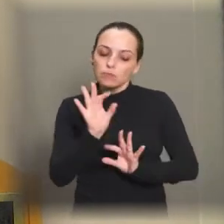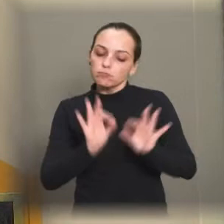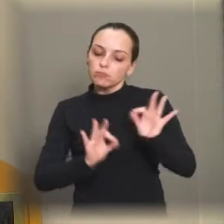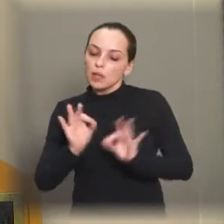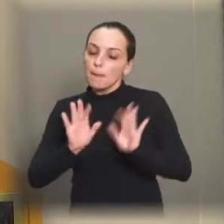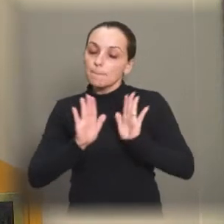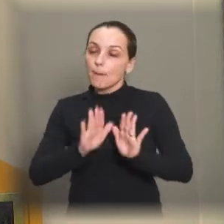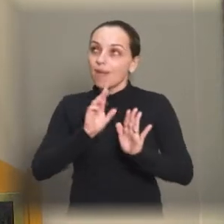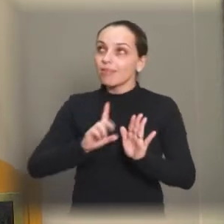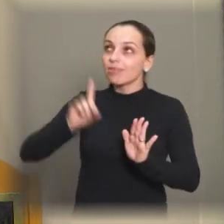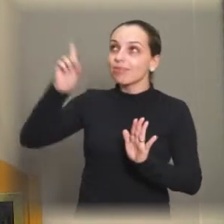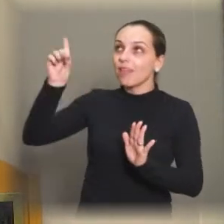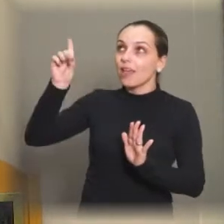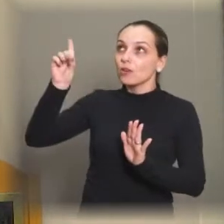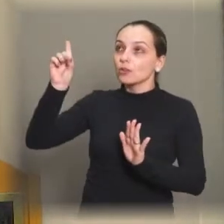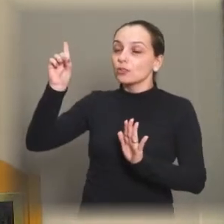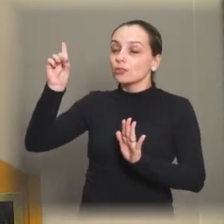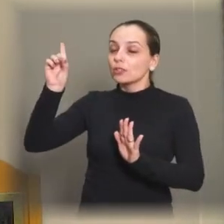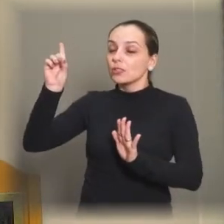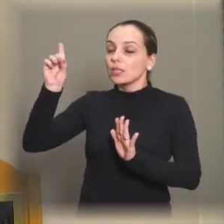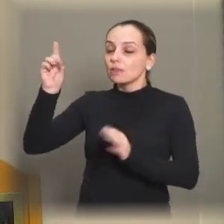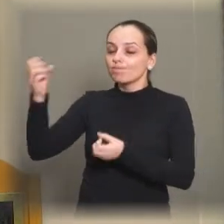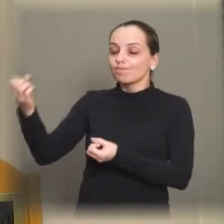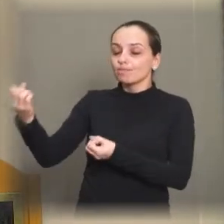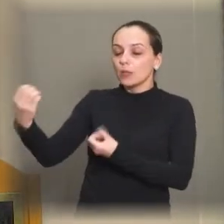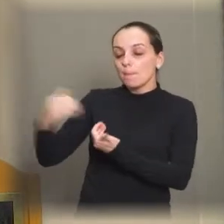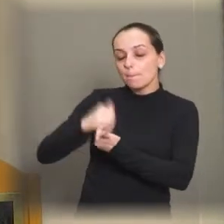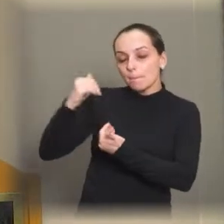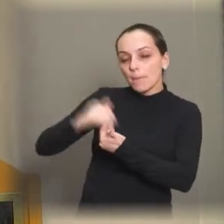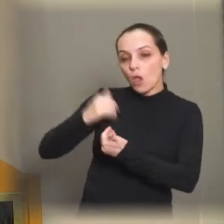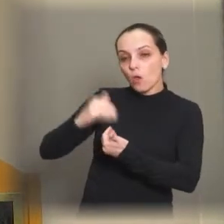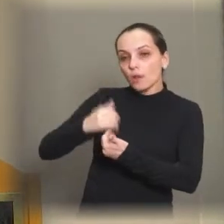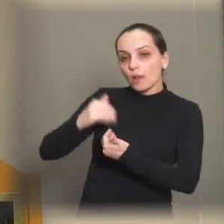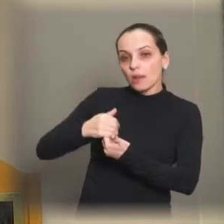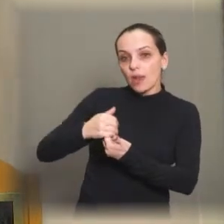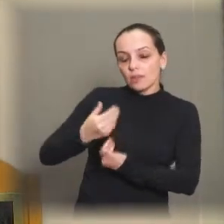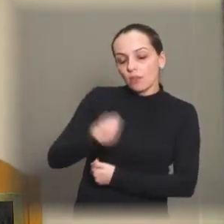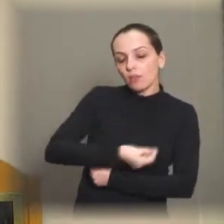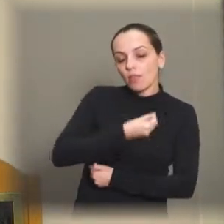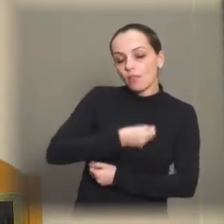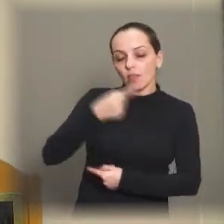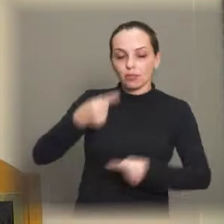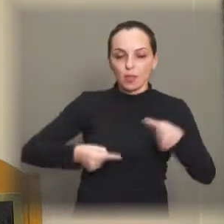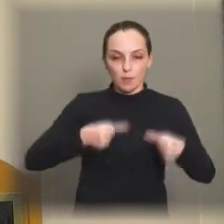mas é Deus que tem firmado os meus passos nessa vida política.